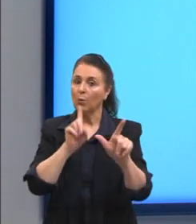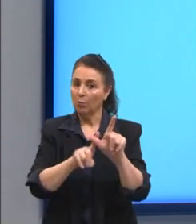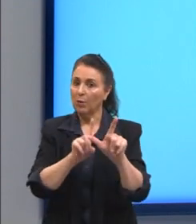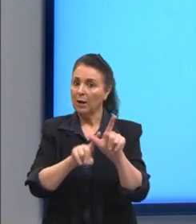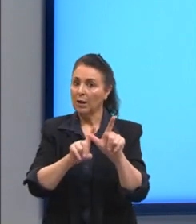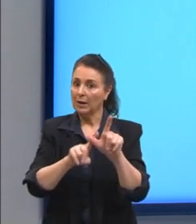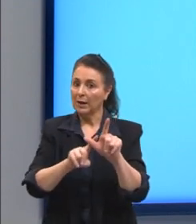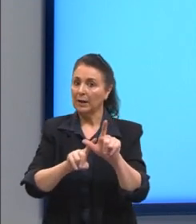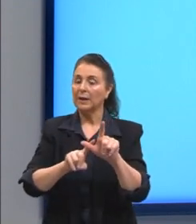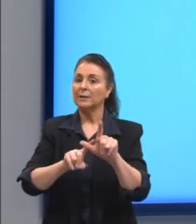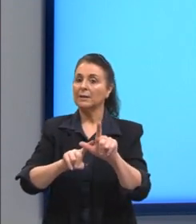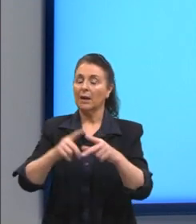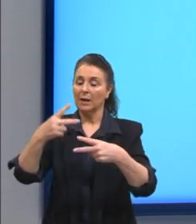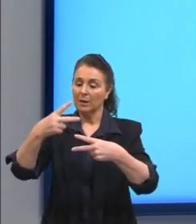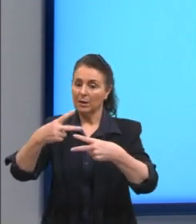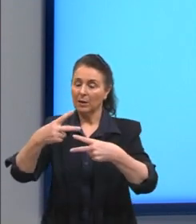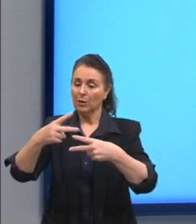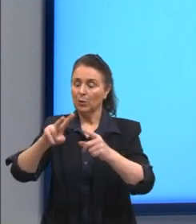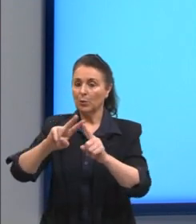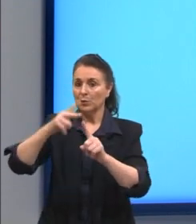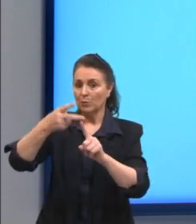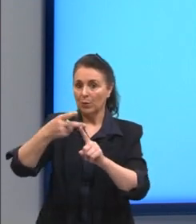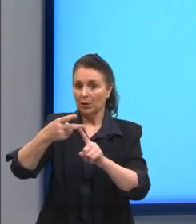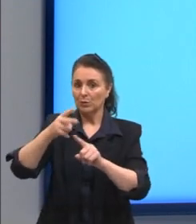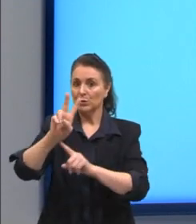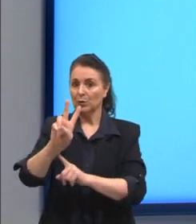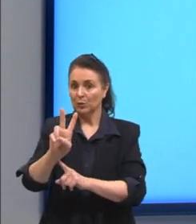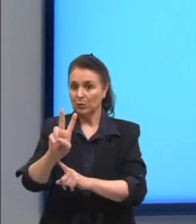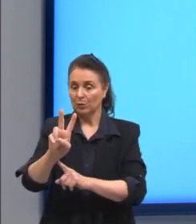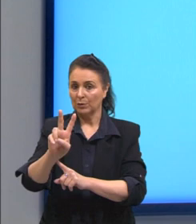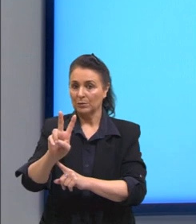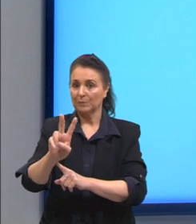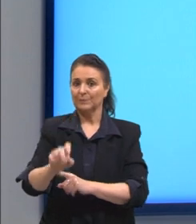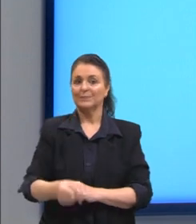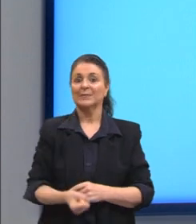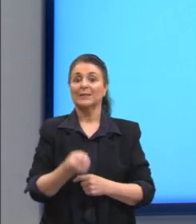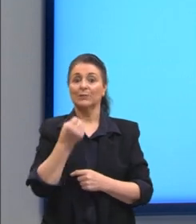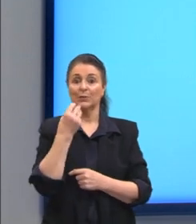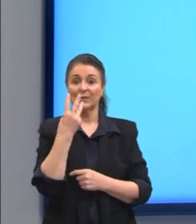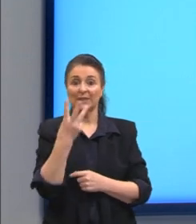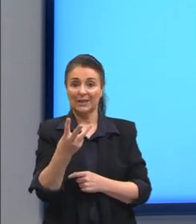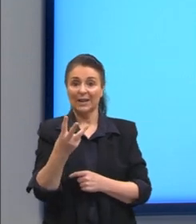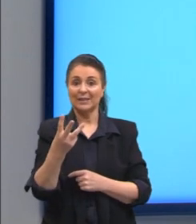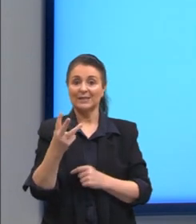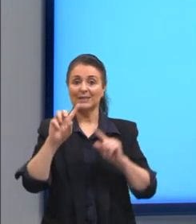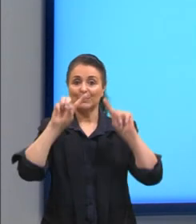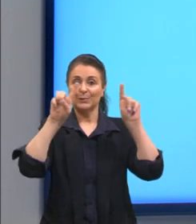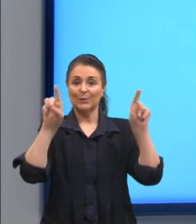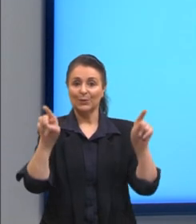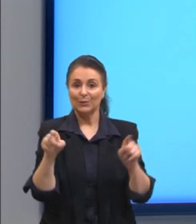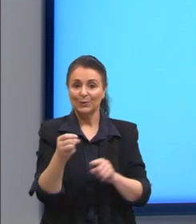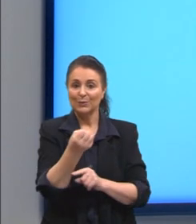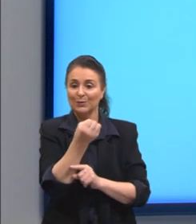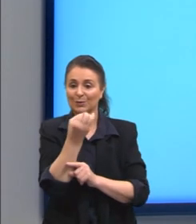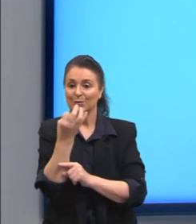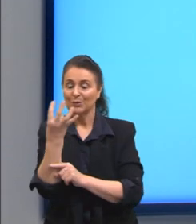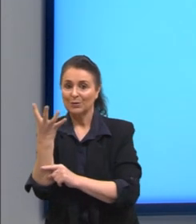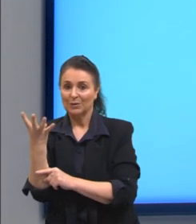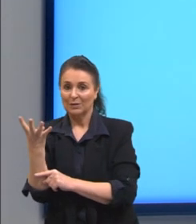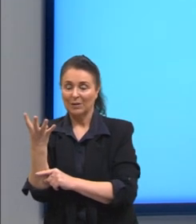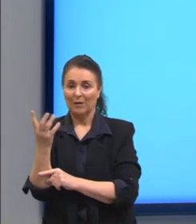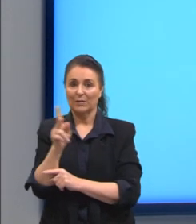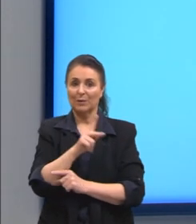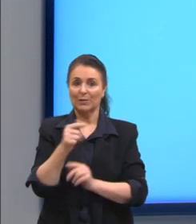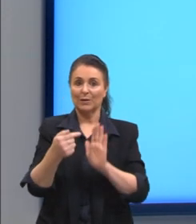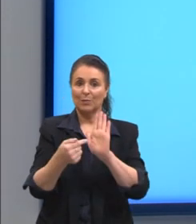expoente 2 tá? então estes foram os 3 produtos notáveis aqui eu trouxe para